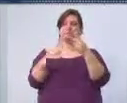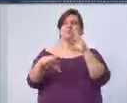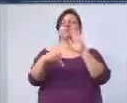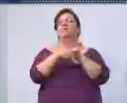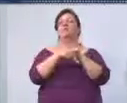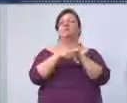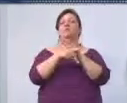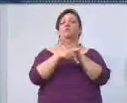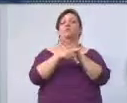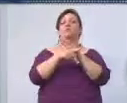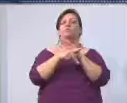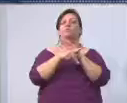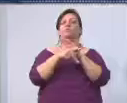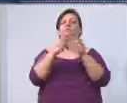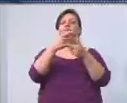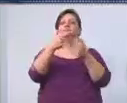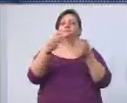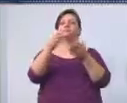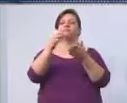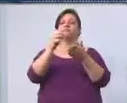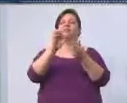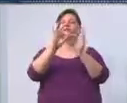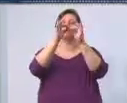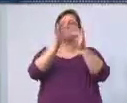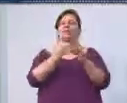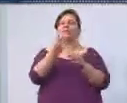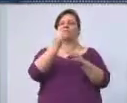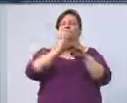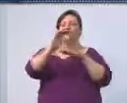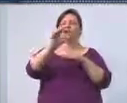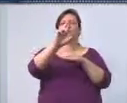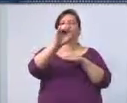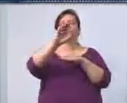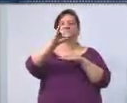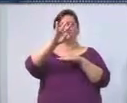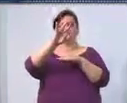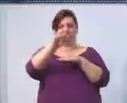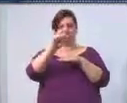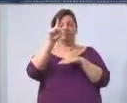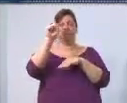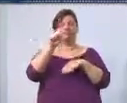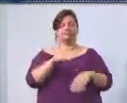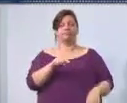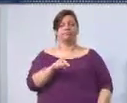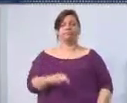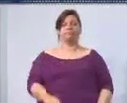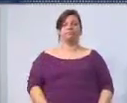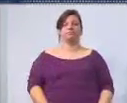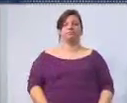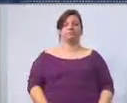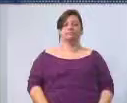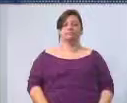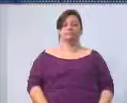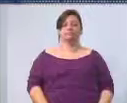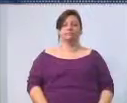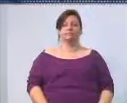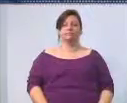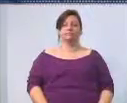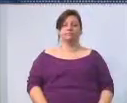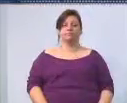receitas mesmo. Nós temos receitas diminutas. As nossas receitas são receitas simplórias.